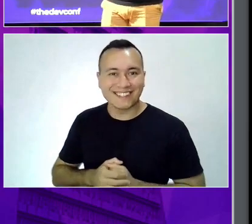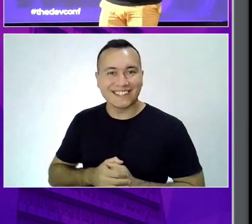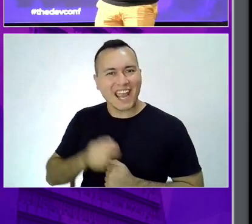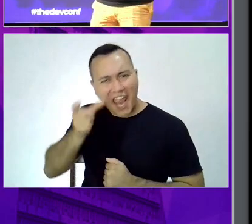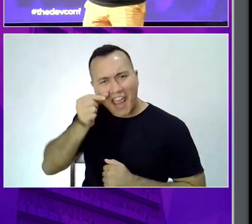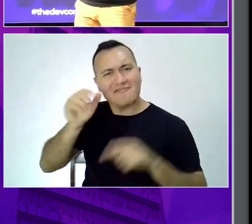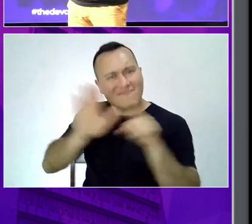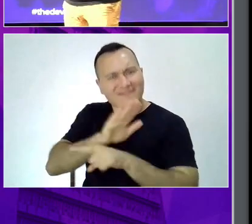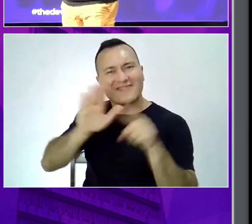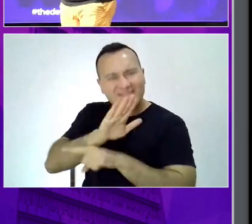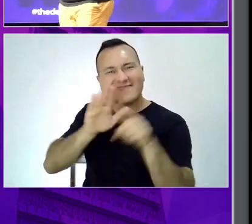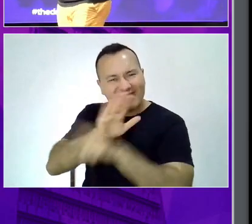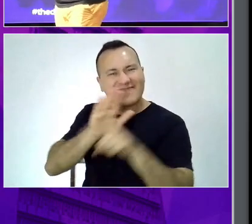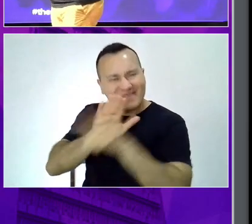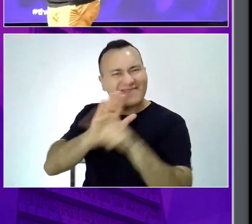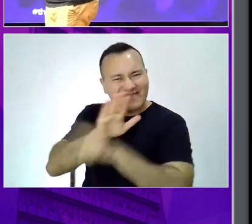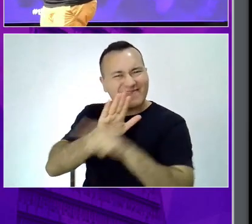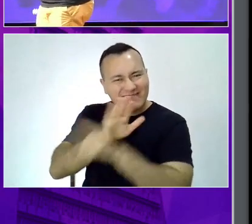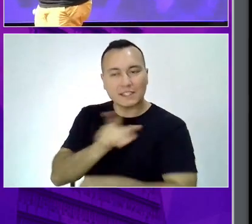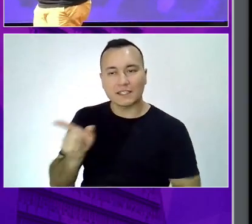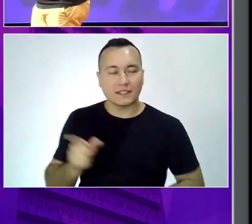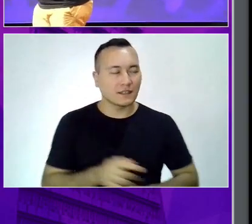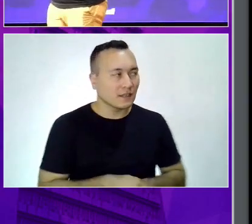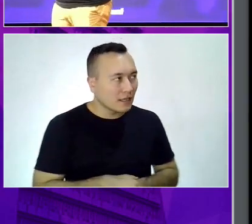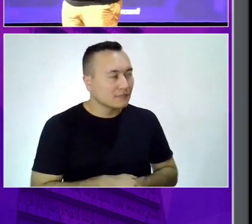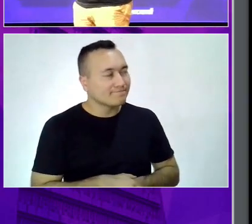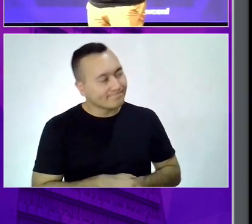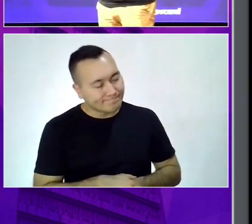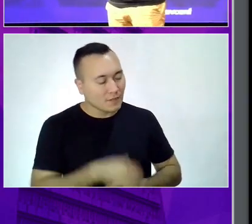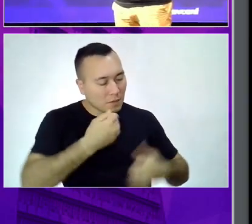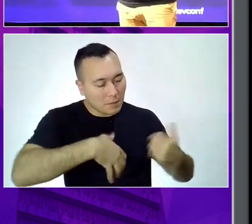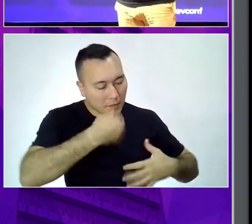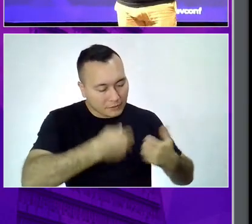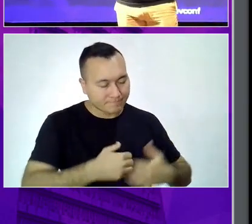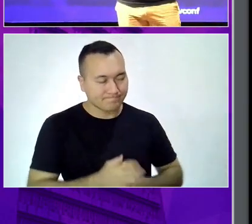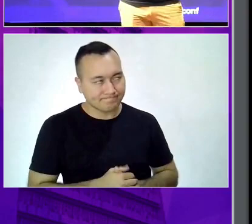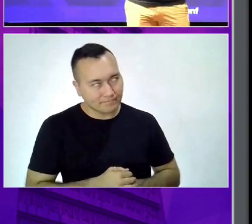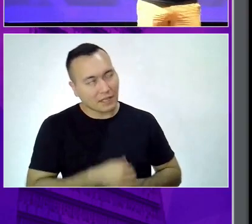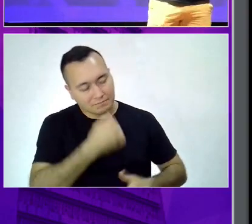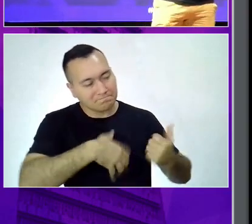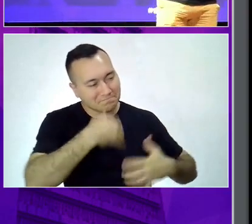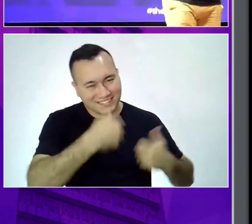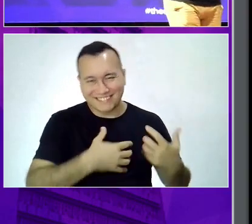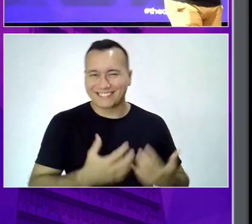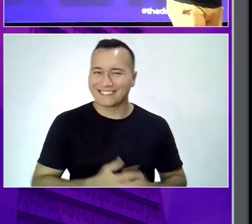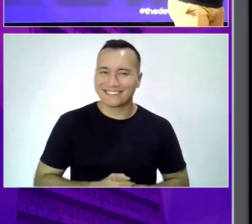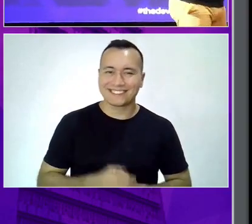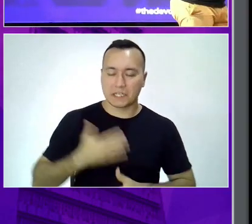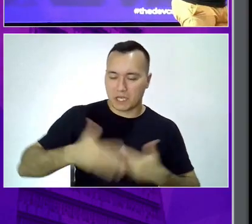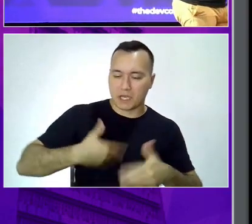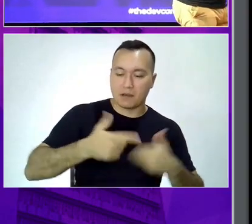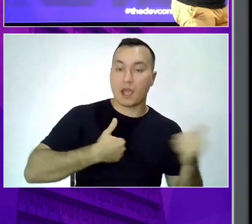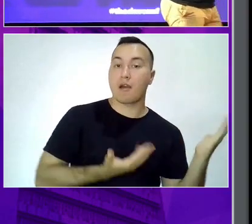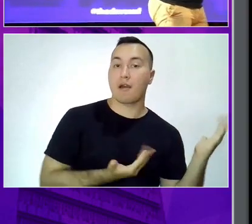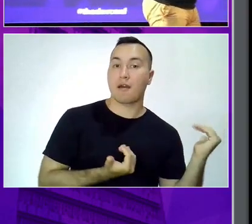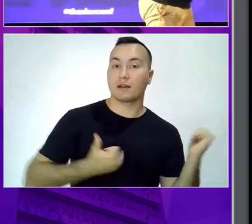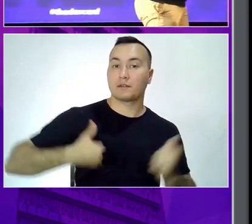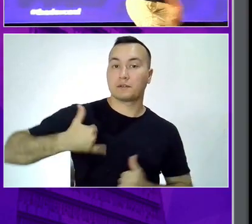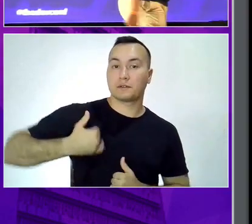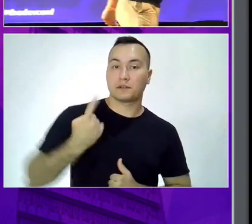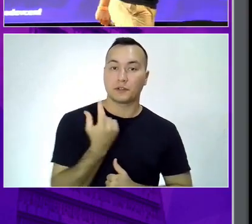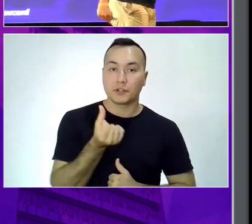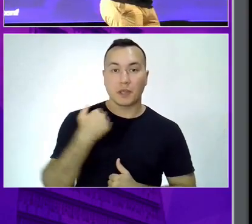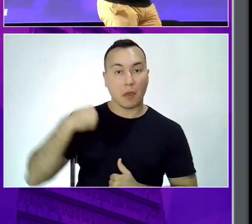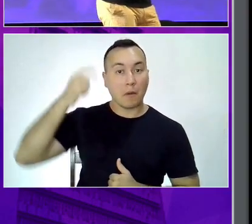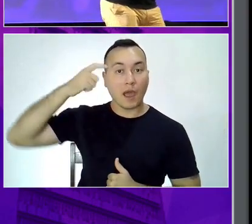criança, se transformou num adolescente que achava que ia mudar o mundo. Eu vou mudar o mundo. Aos 16 anos fui fazer filiação